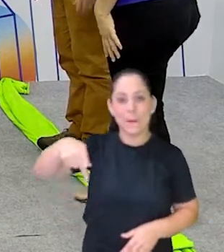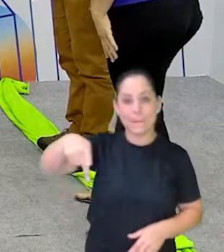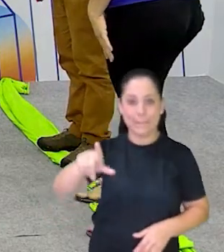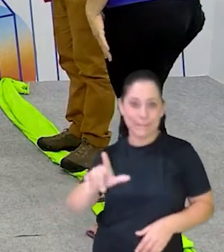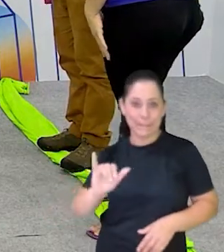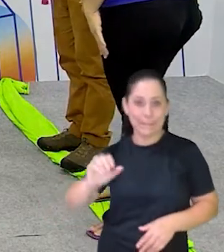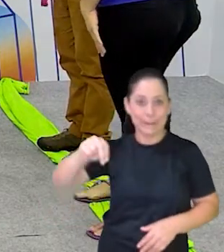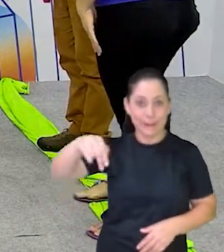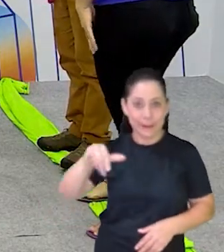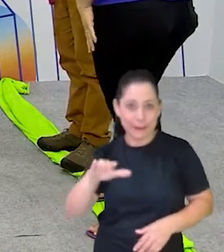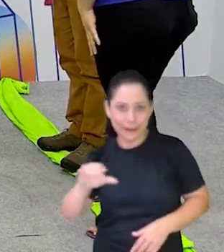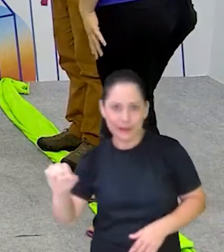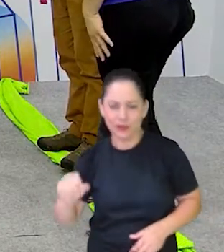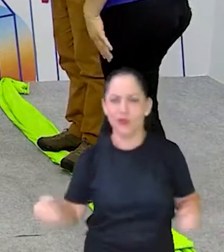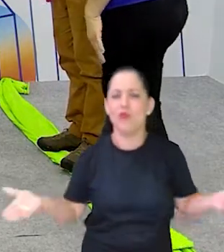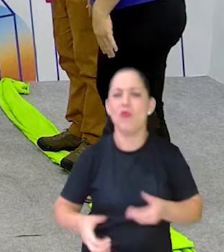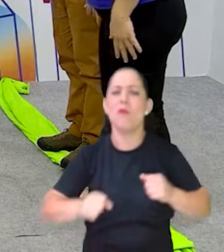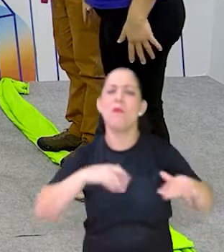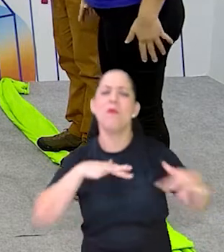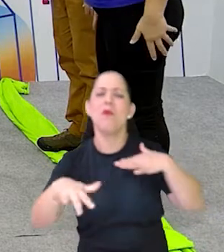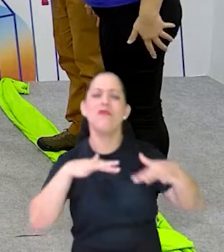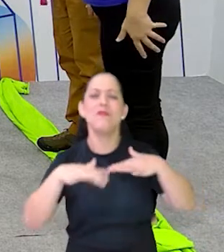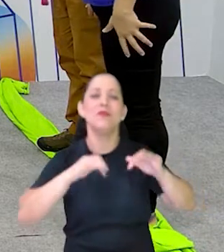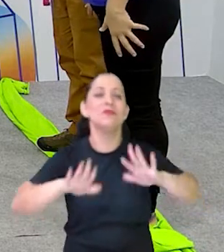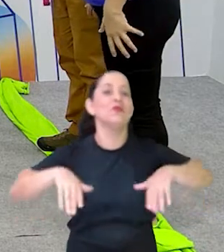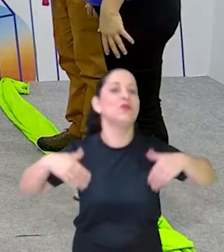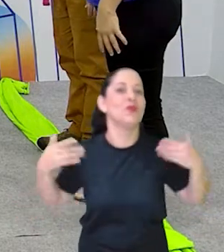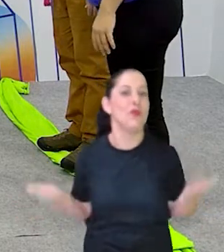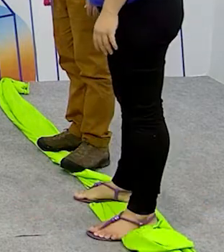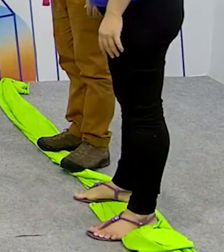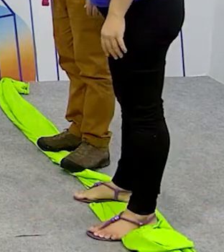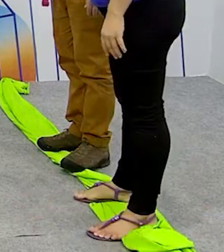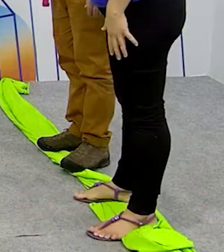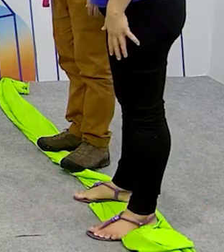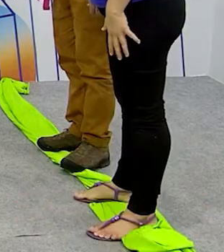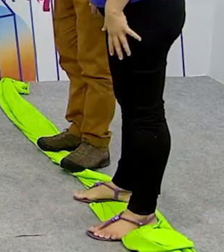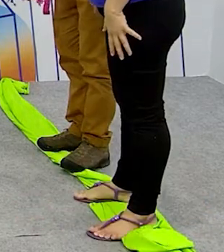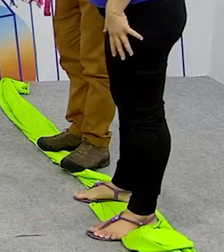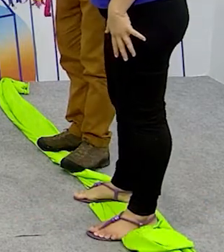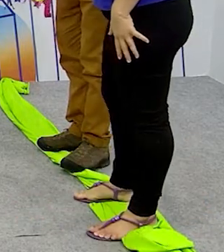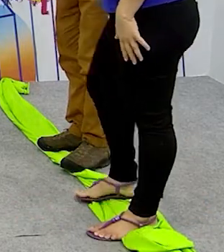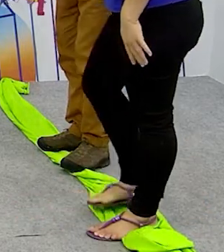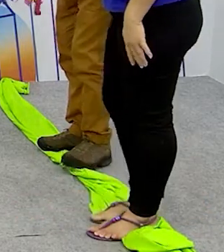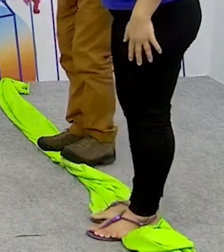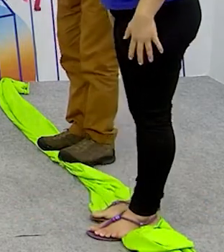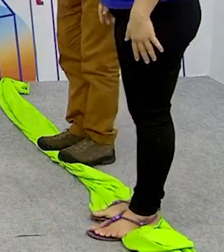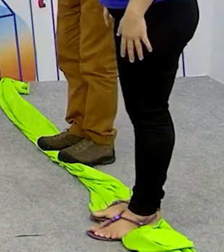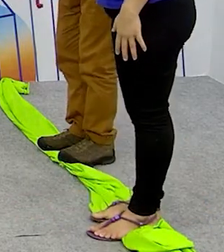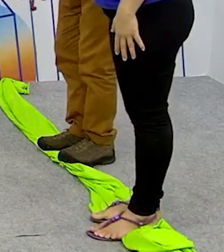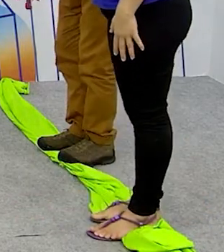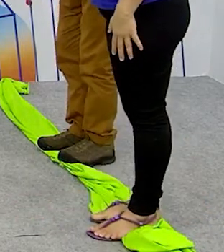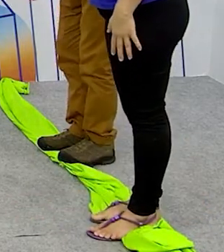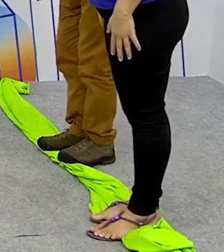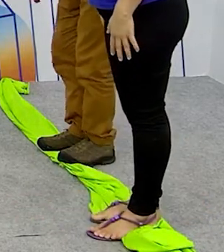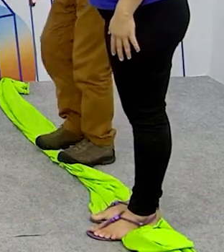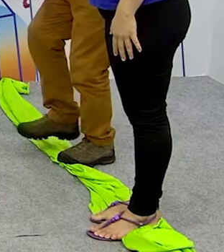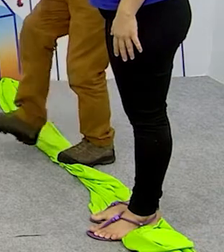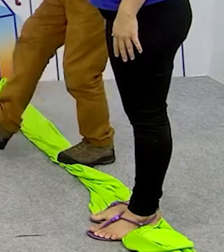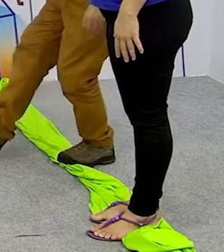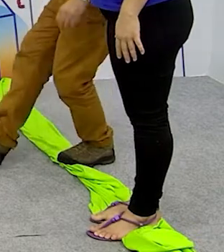Qual será o movimento que ele vai fazer neste trajeto? Vamos lá? Ai, eu vou assim, em câmera lenta.